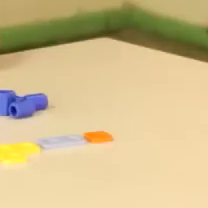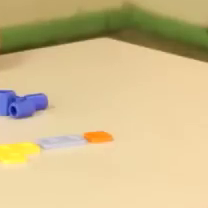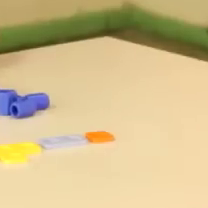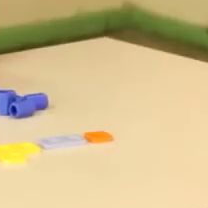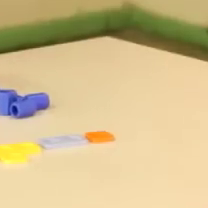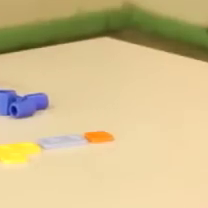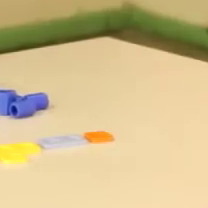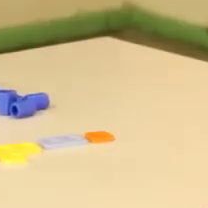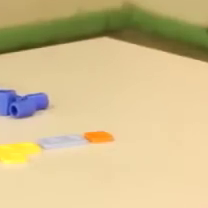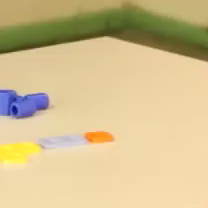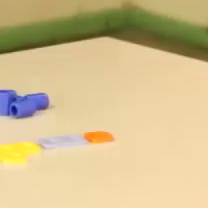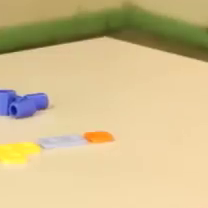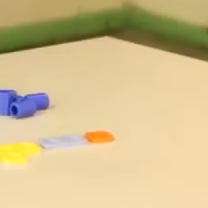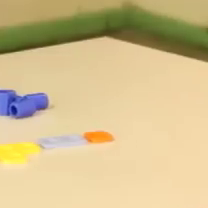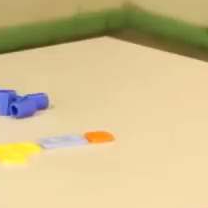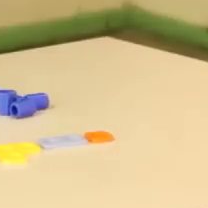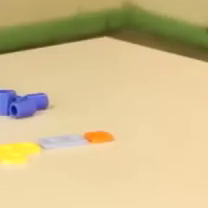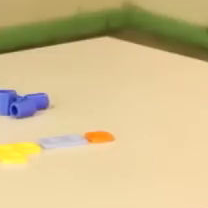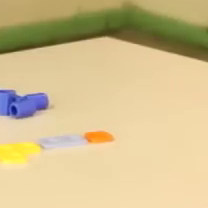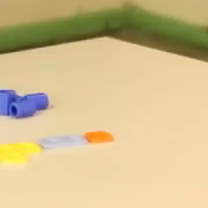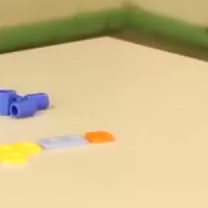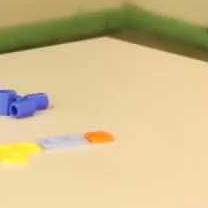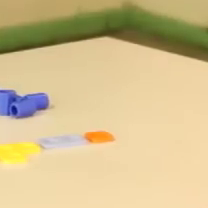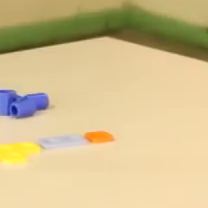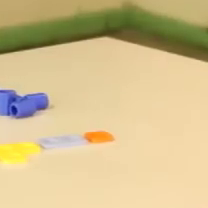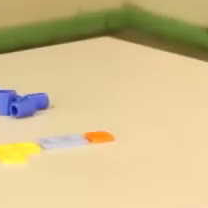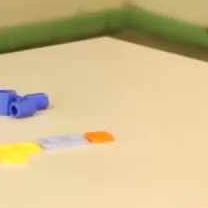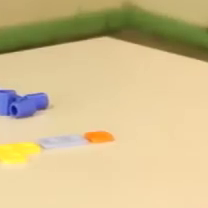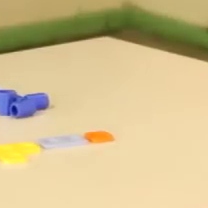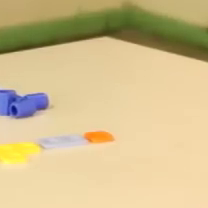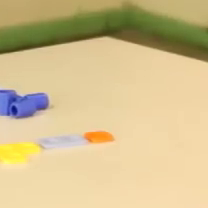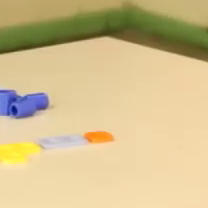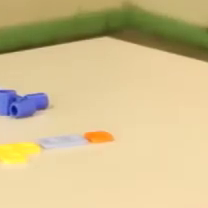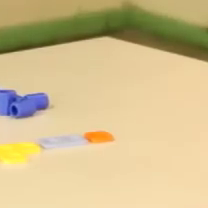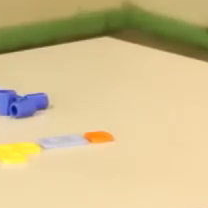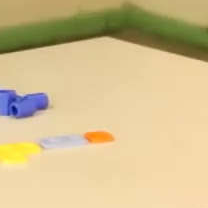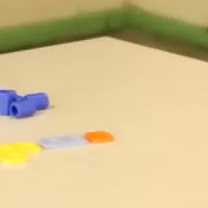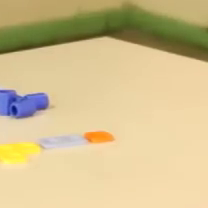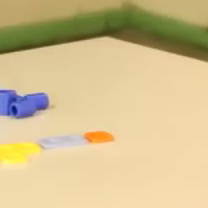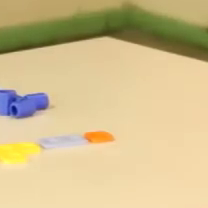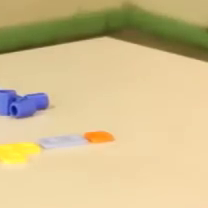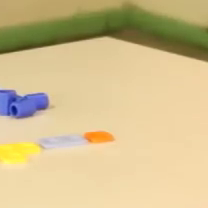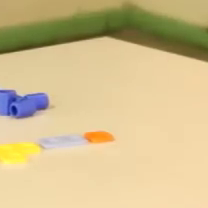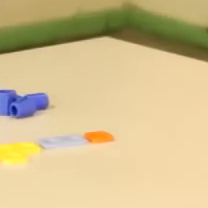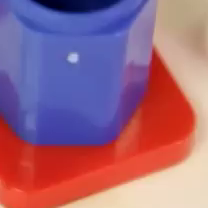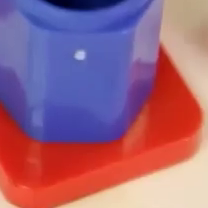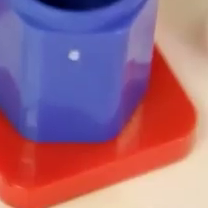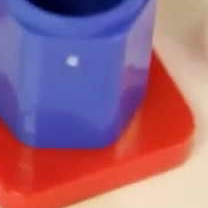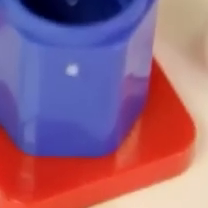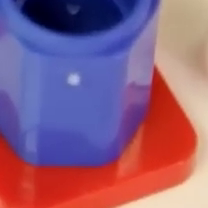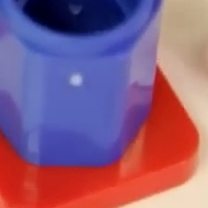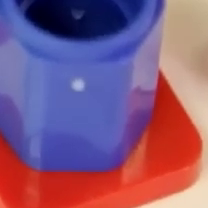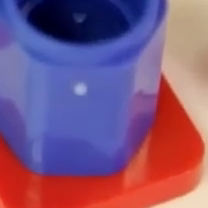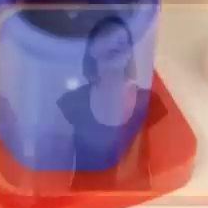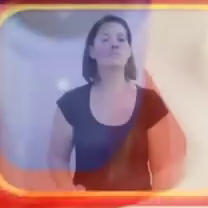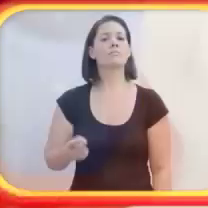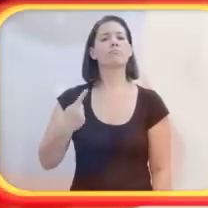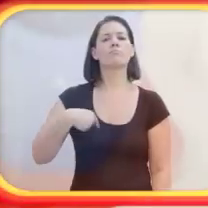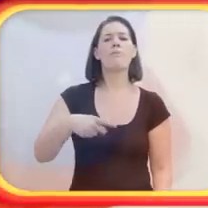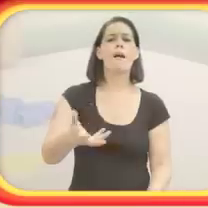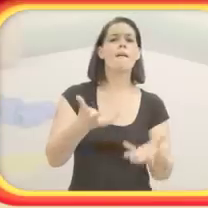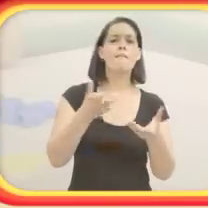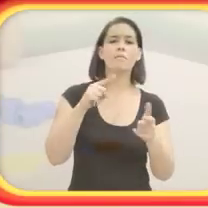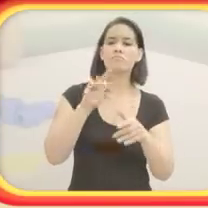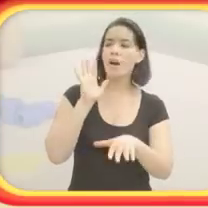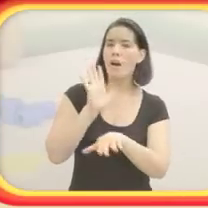estava desconexa com a quantidade cinco. E nessa atividade, ela auxilia essa conexão. O que nós